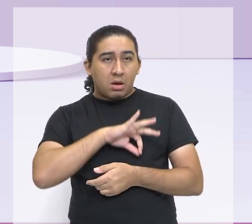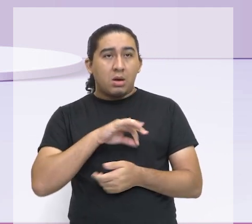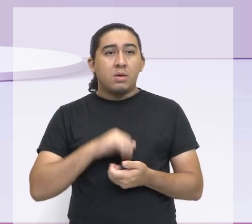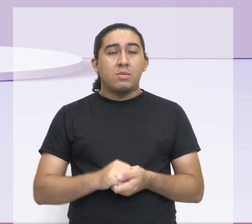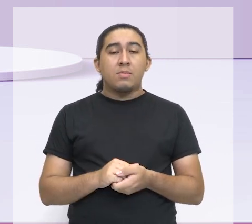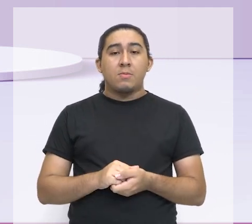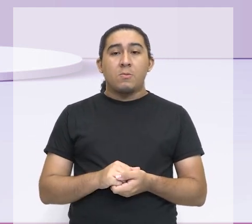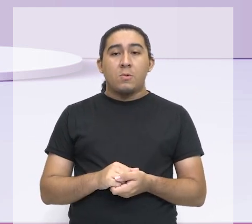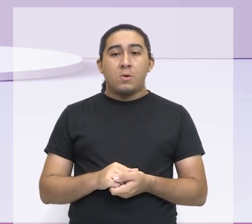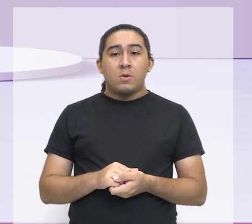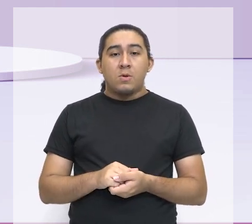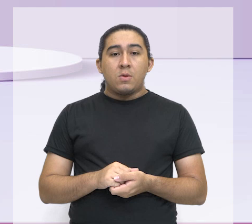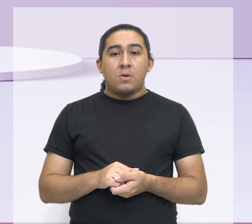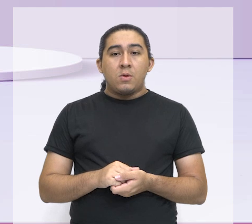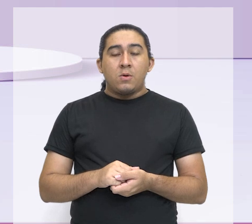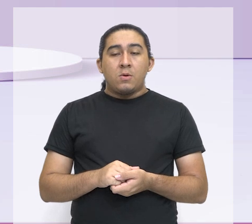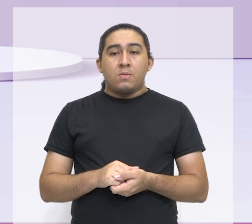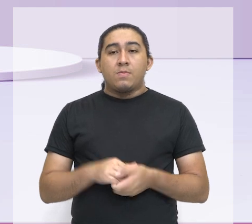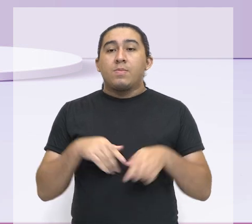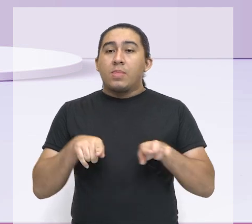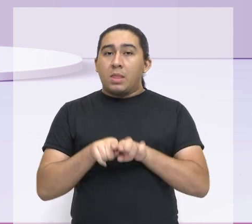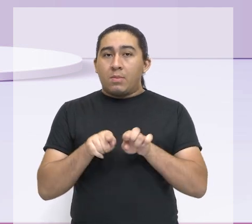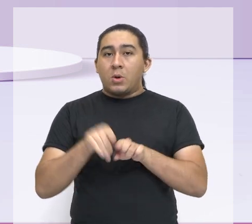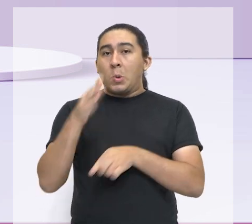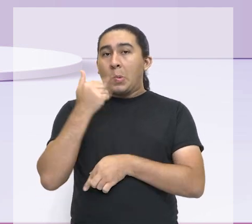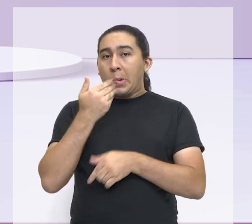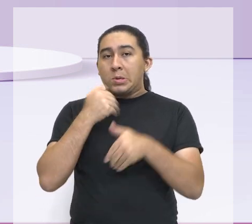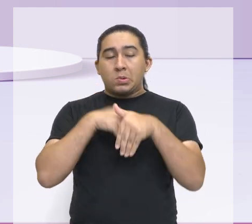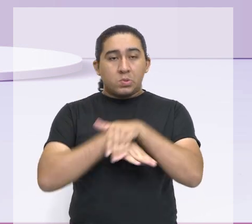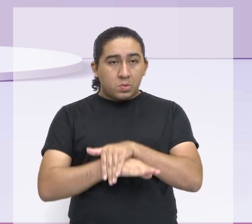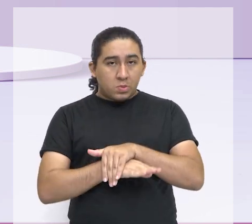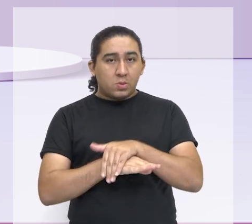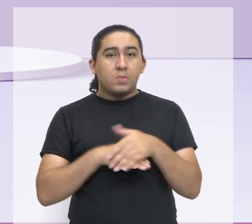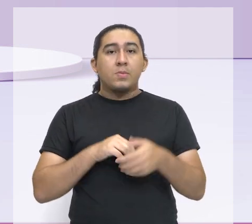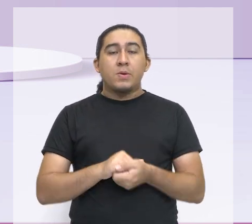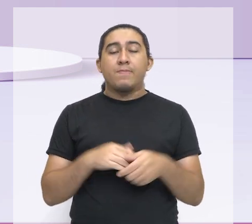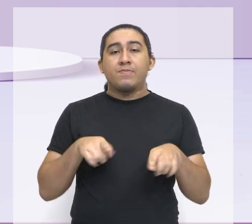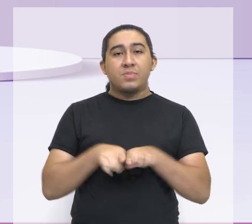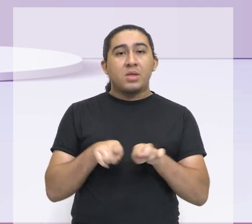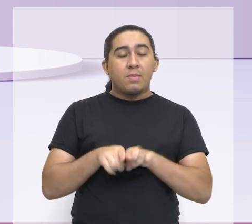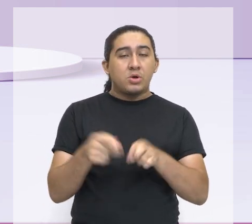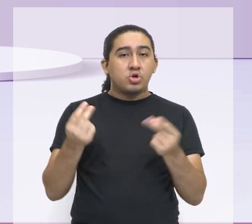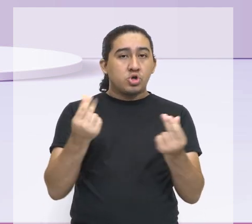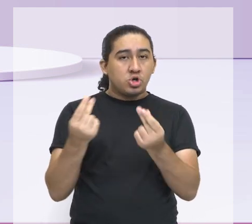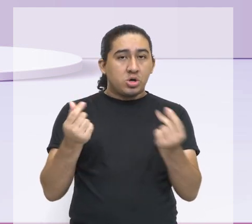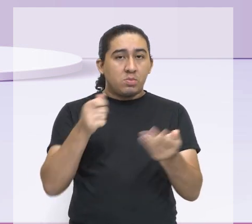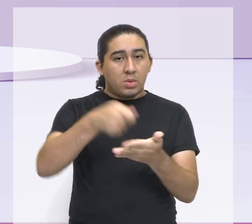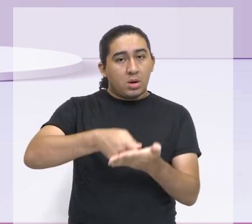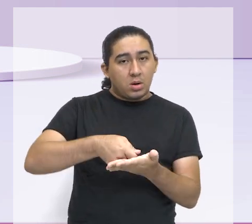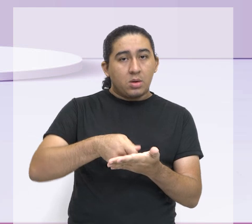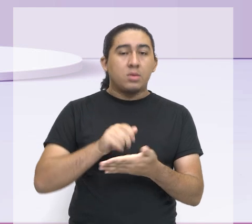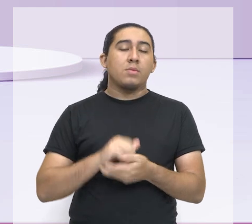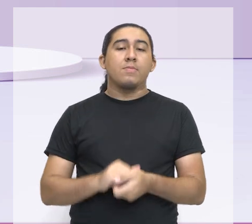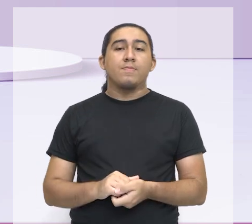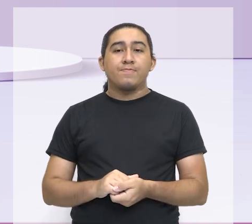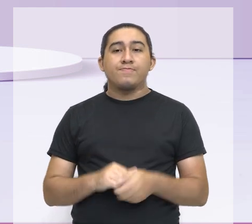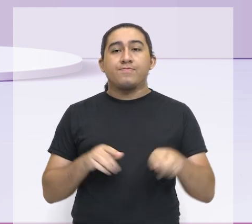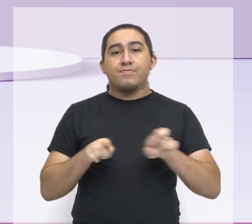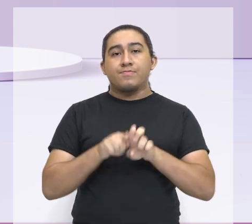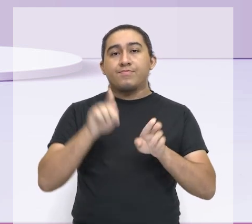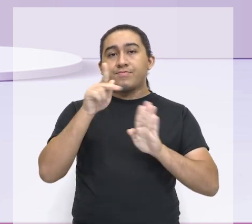eu estou falando de alimentação, eu estou falando de gastos, eu estou falando de